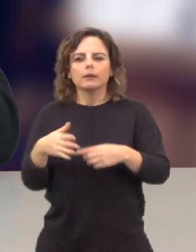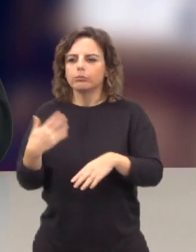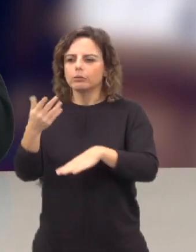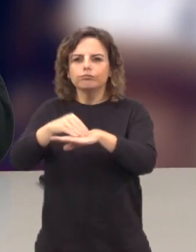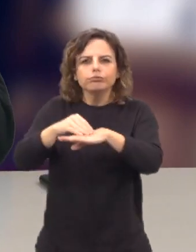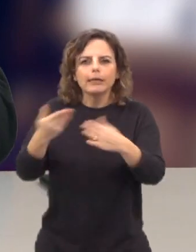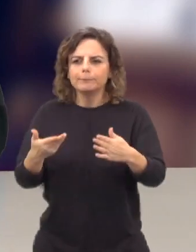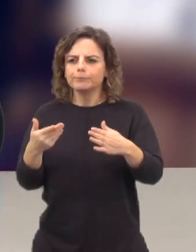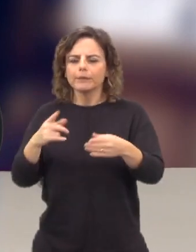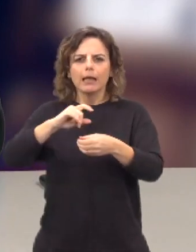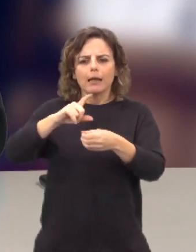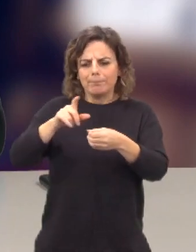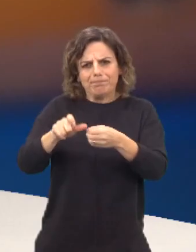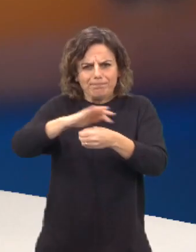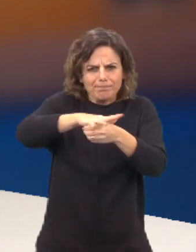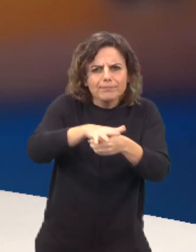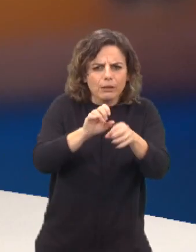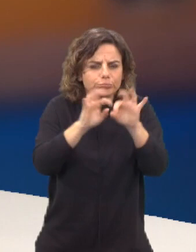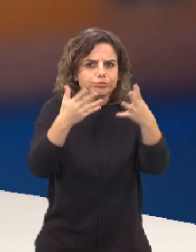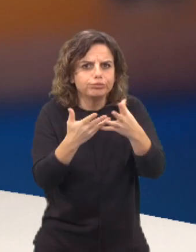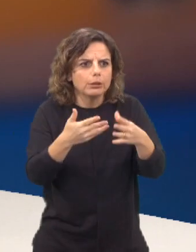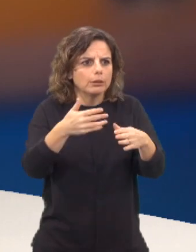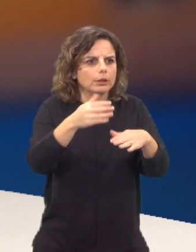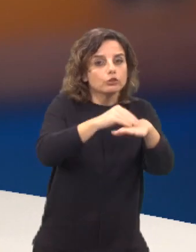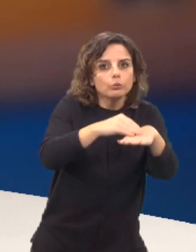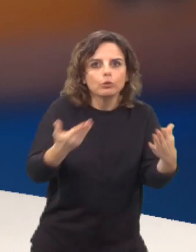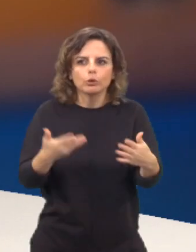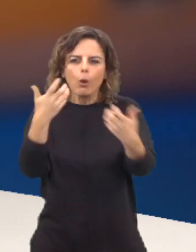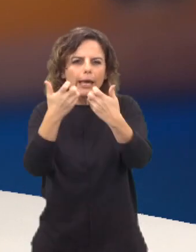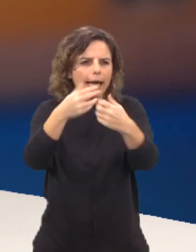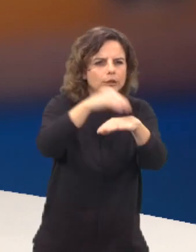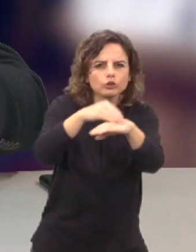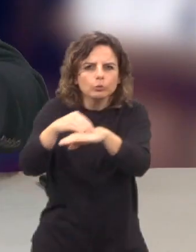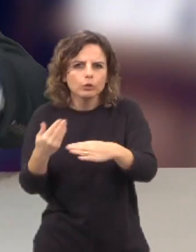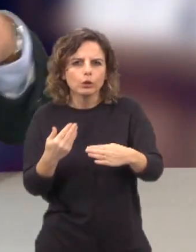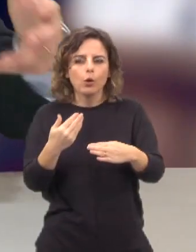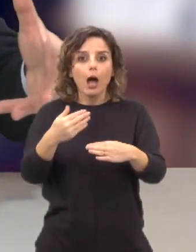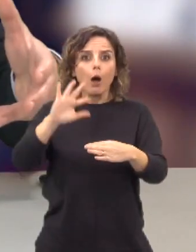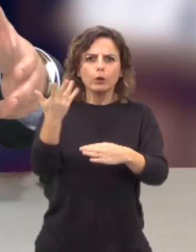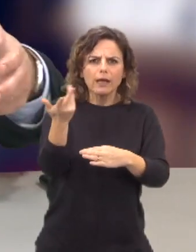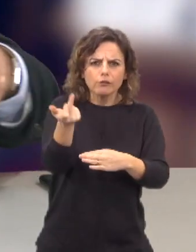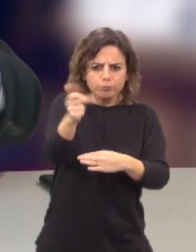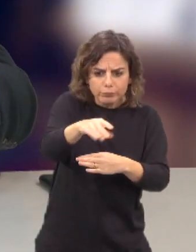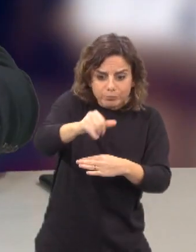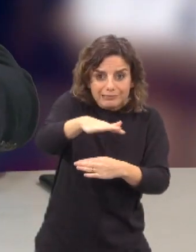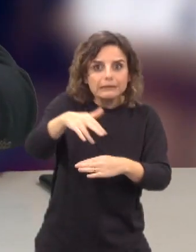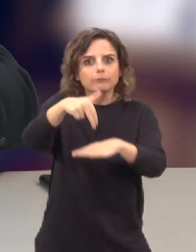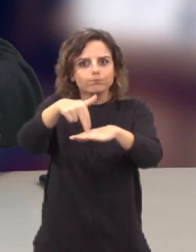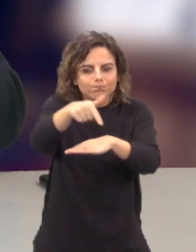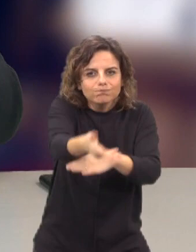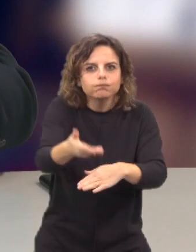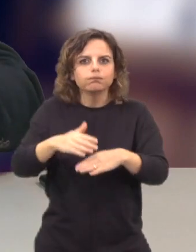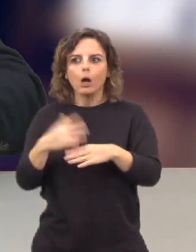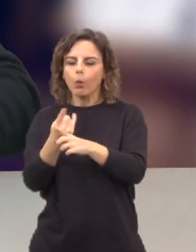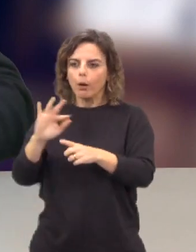testemunhar a evolução de uma pandemia ou a evolução de uma guerra, estar no local dos acontecimentos, dar conta de uma informação importante que acaba